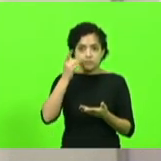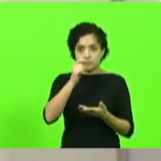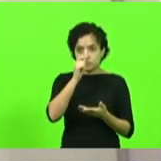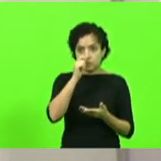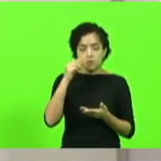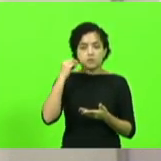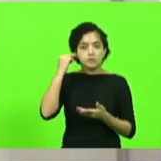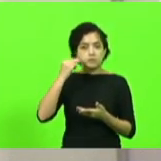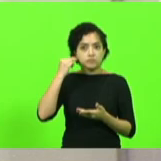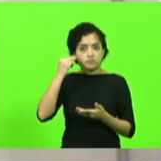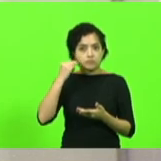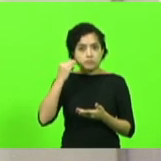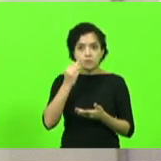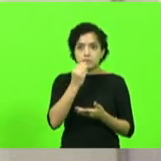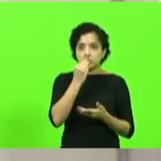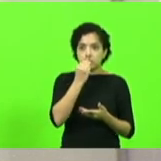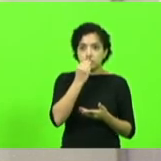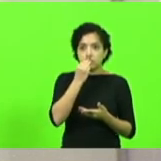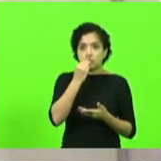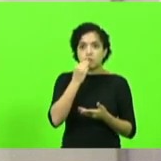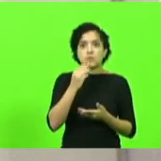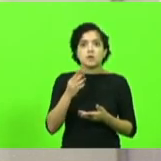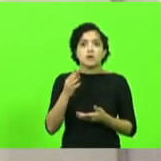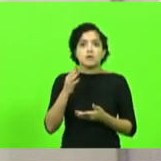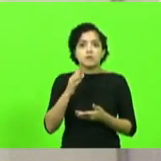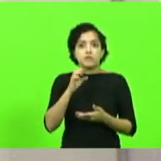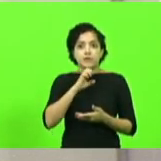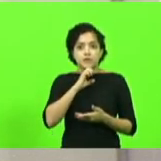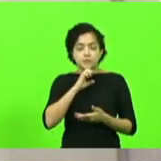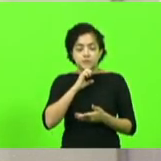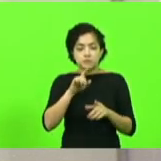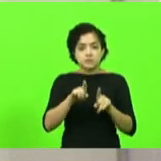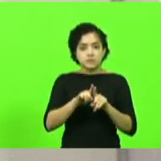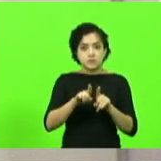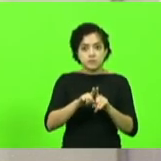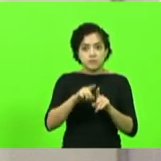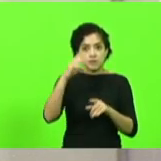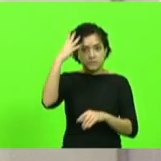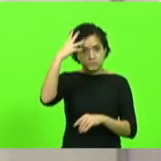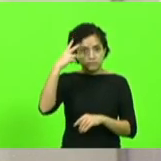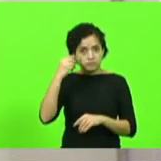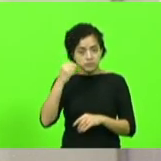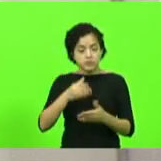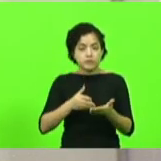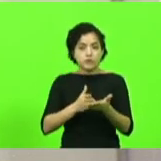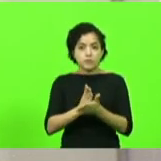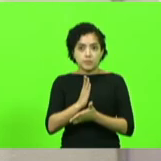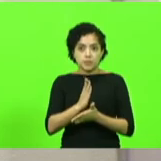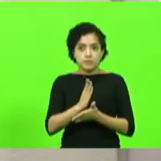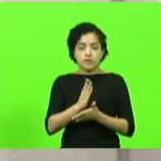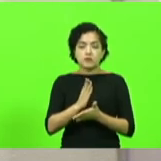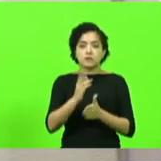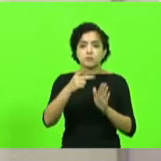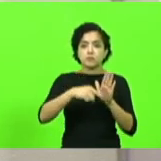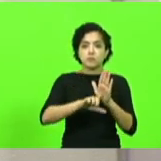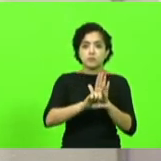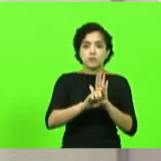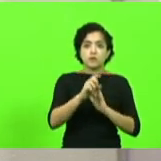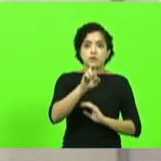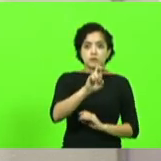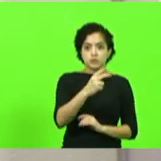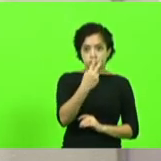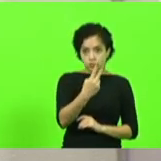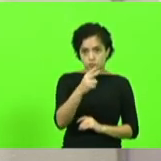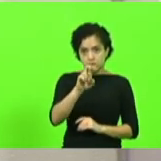Machado, Márcio Sopelso, Felipe Estevam, José Milton Schaefer e a senhora deputada Luciane Carminati, foi aprovado em turno único o projeto de lei 251-2021.